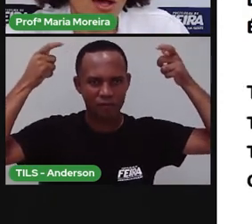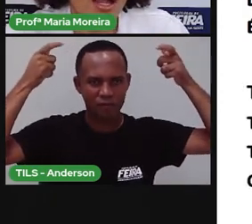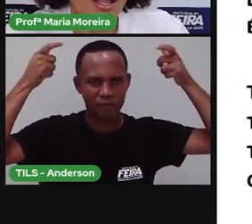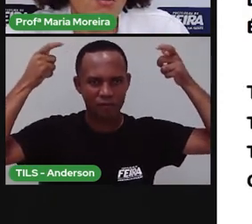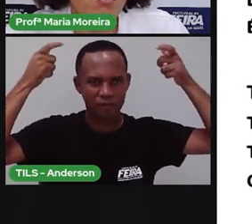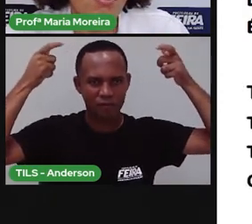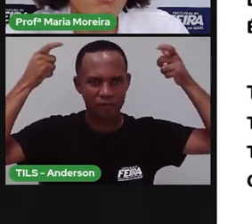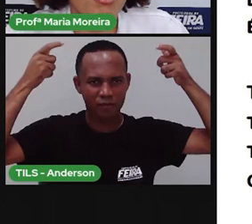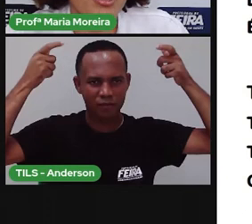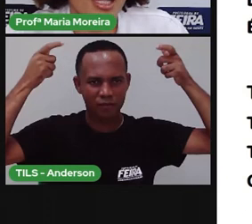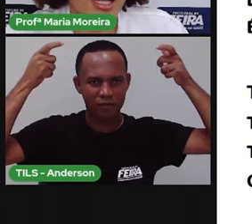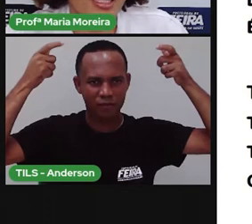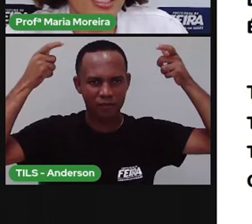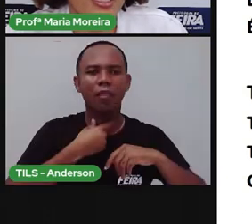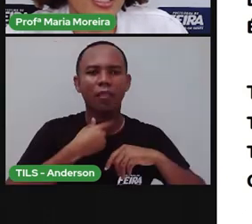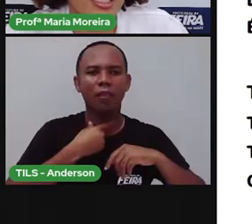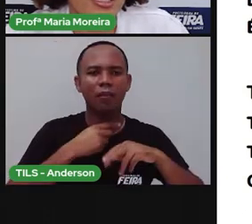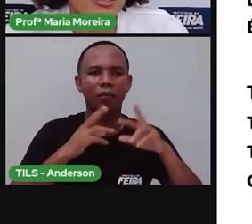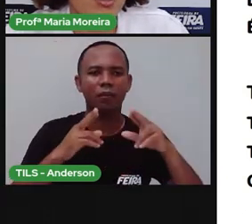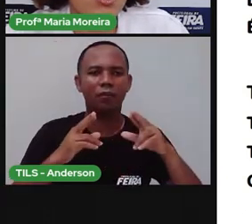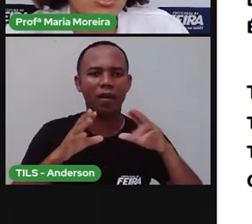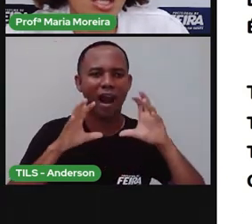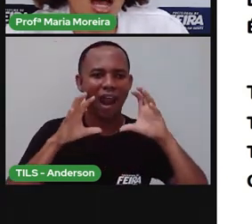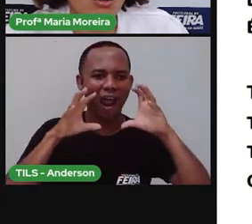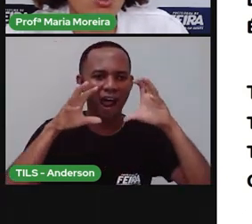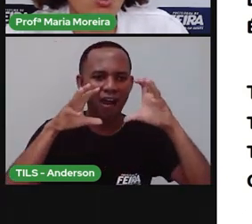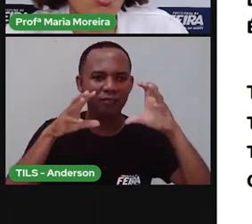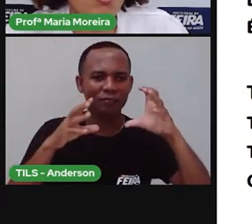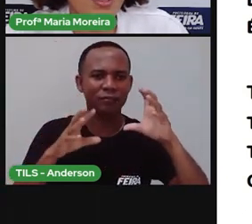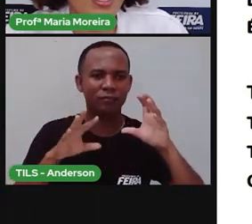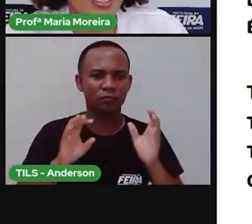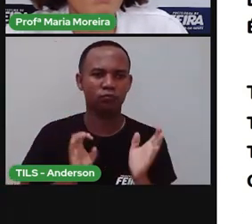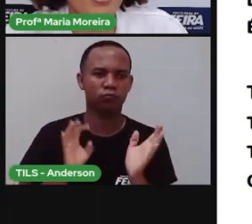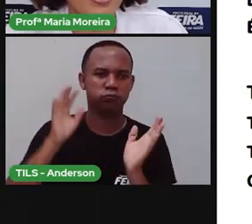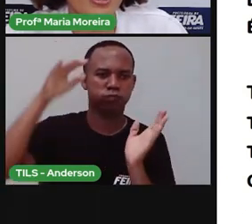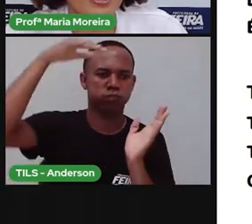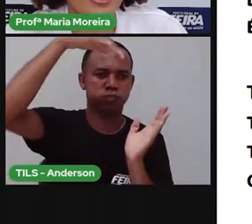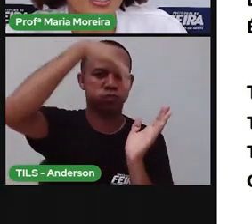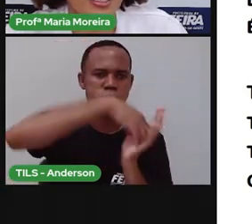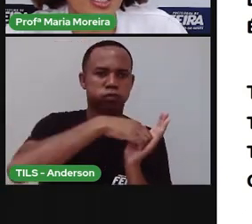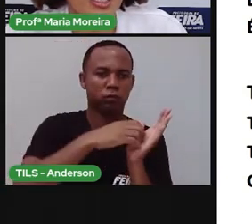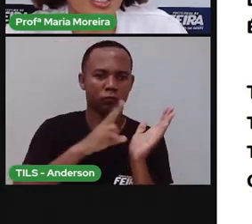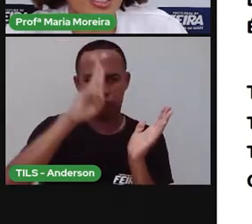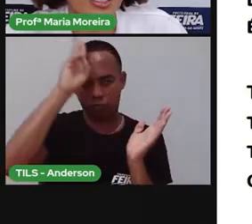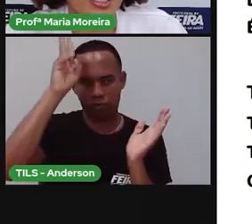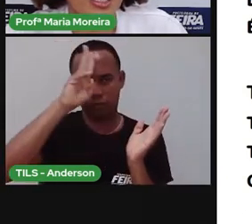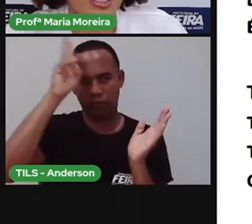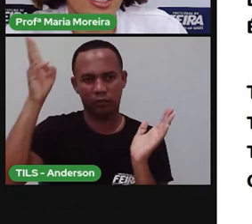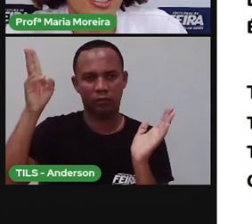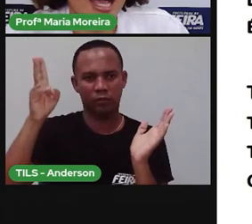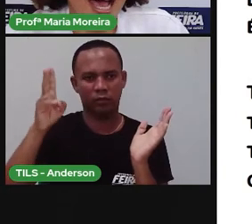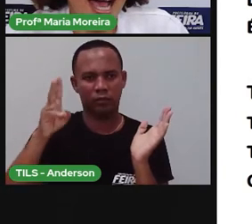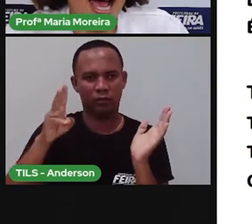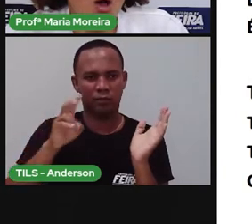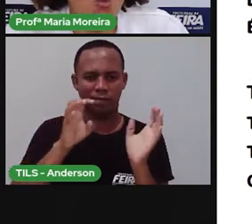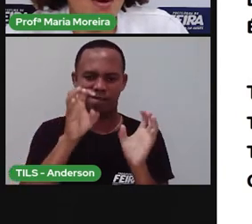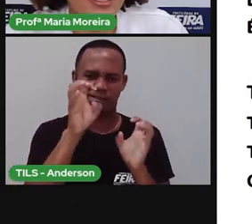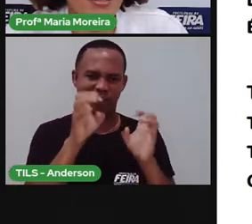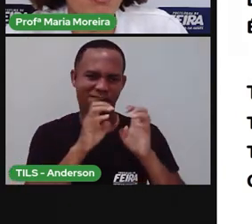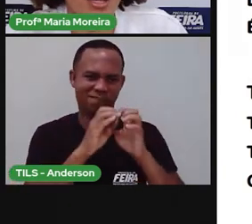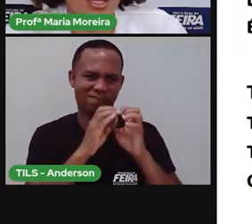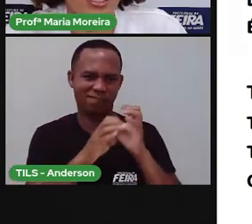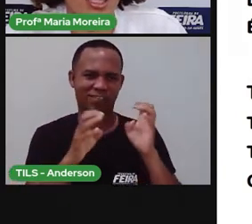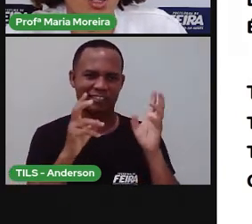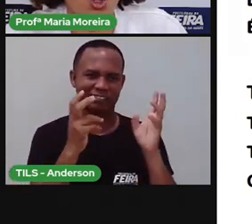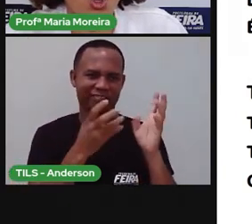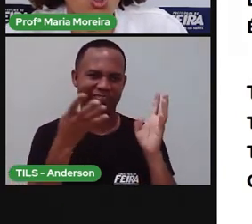Tua goela é uma fornalha. Teu salto uma labareda. Tu agarra uma